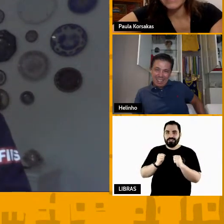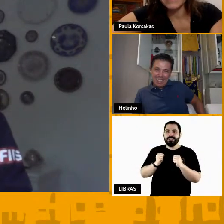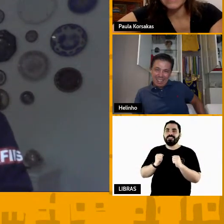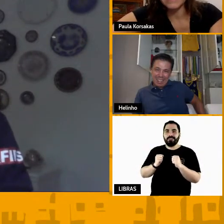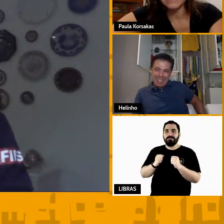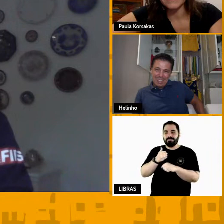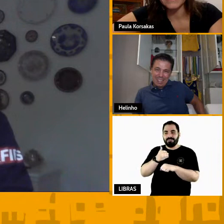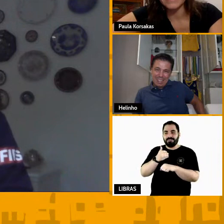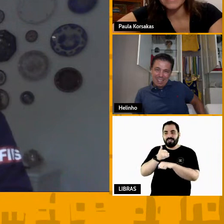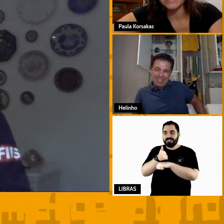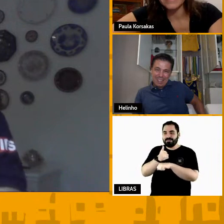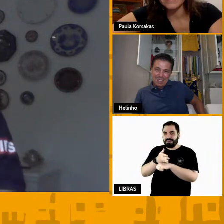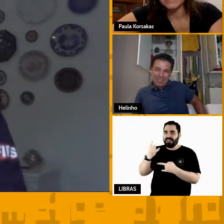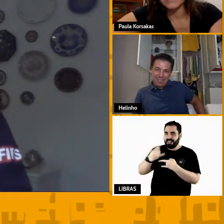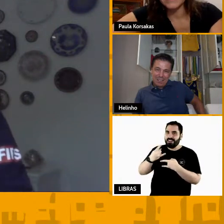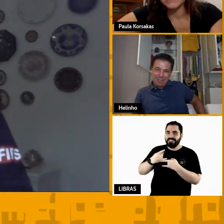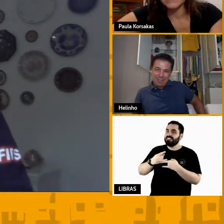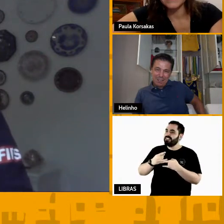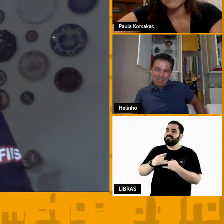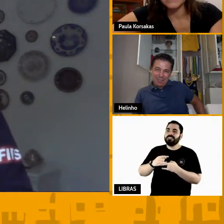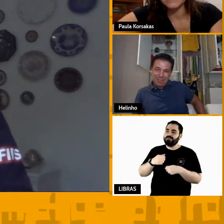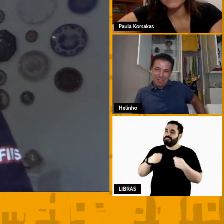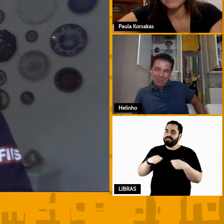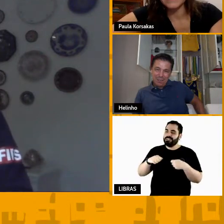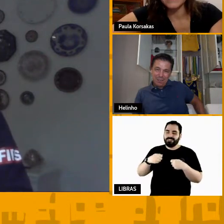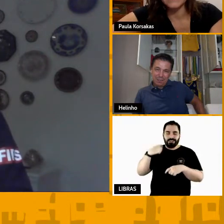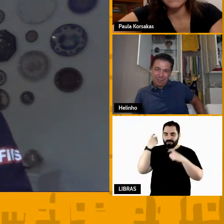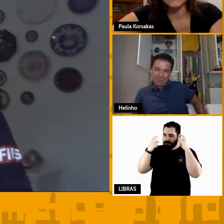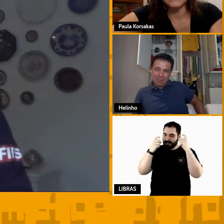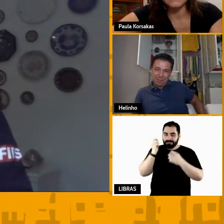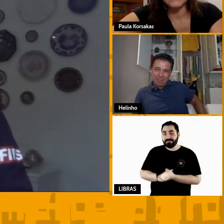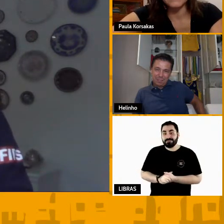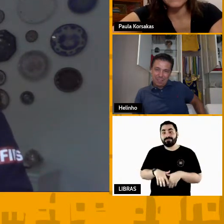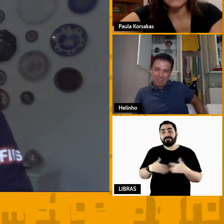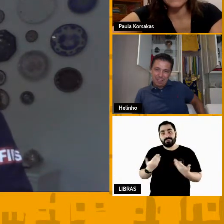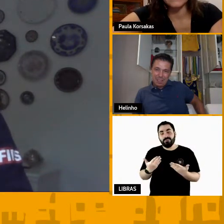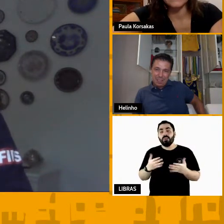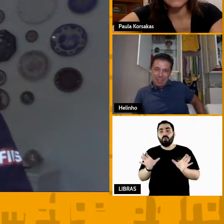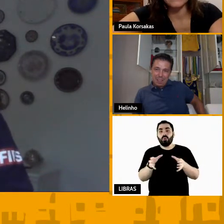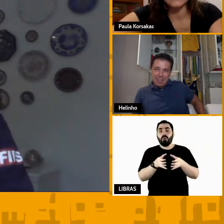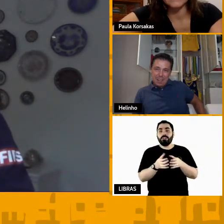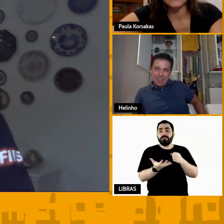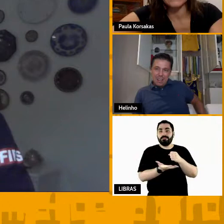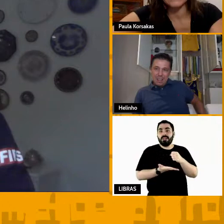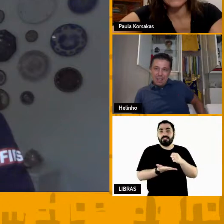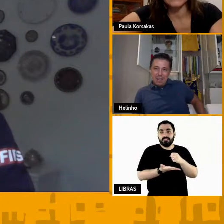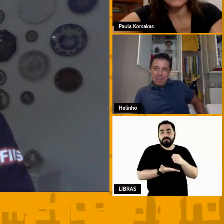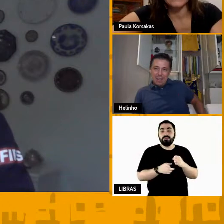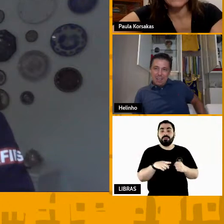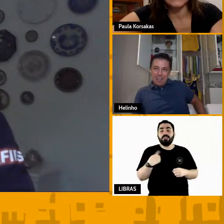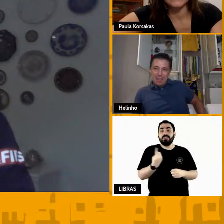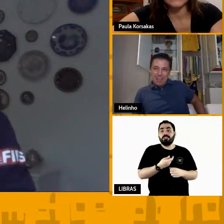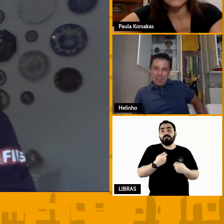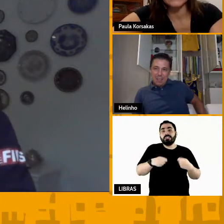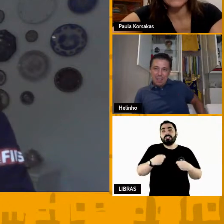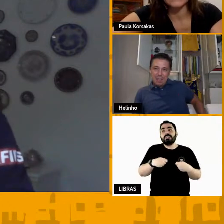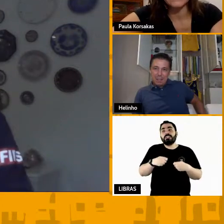preocupação com a base a gente tem que ir moldando o